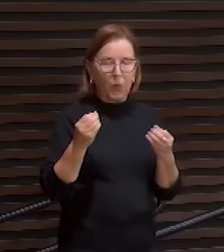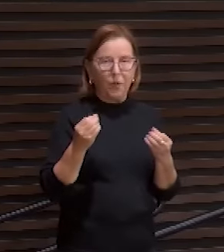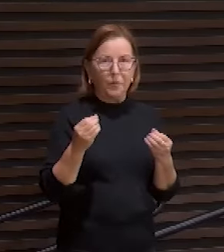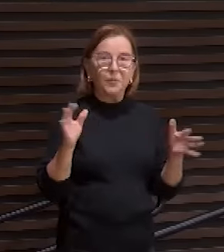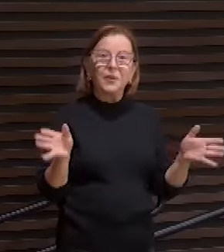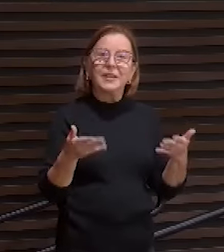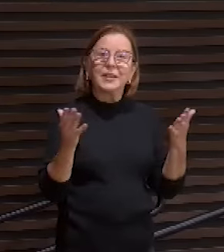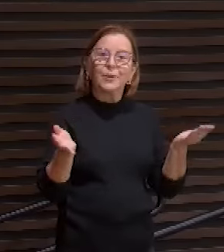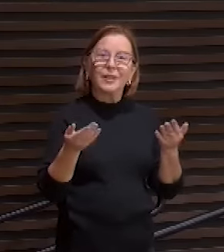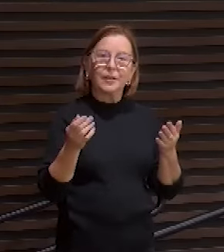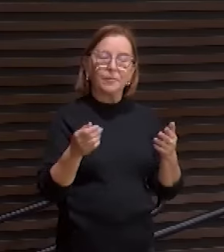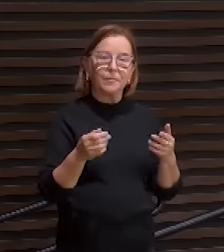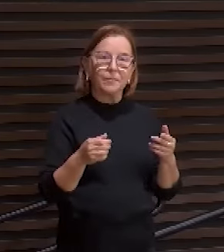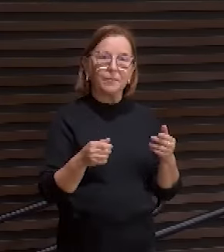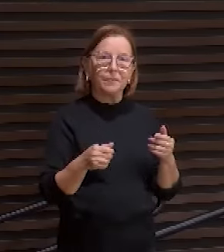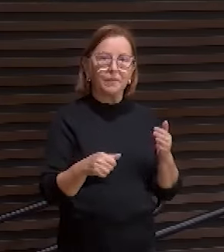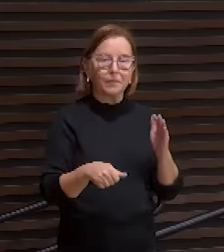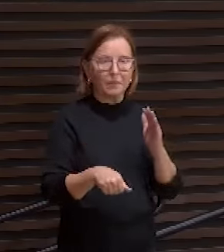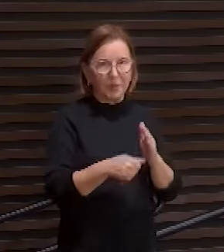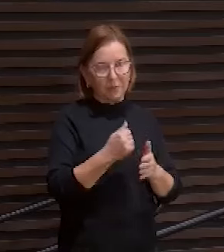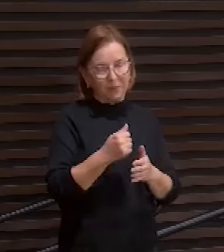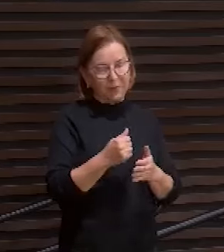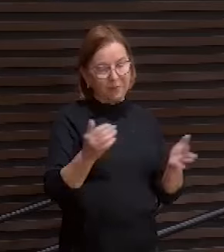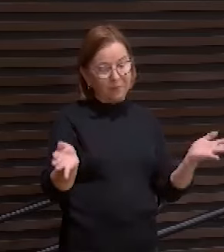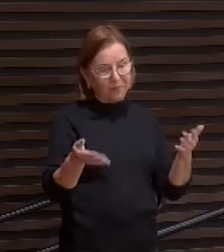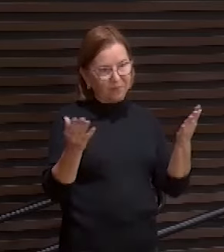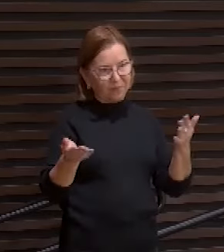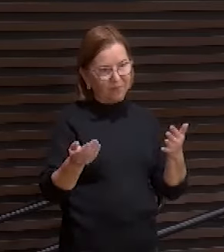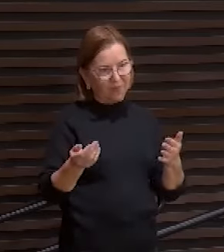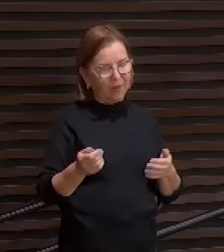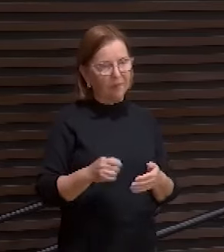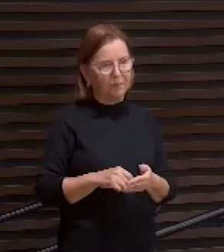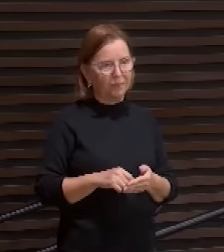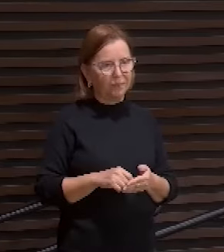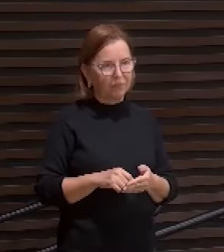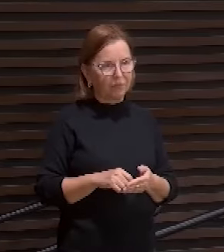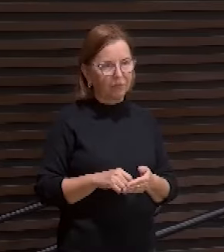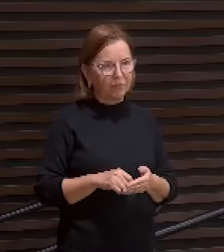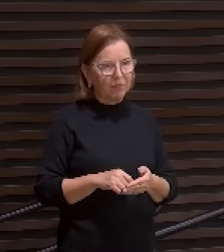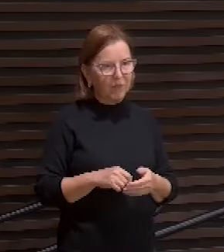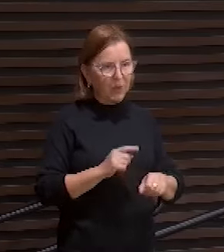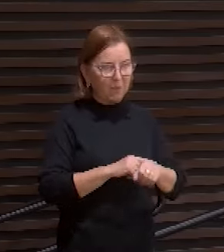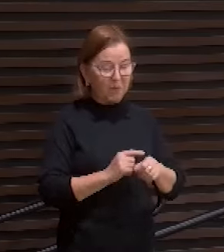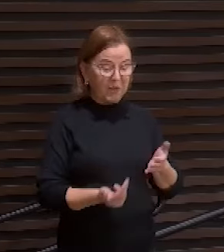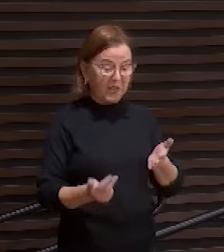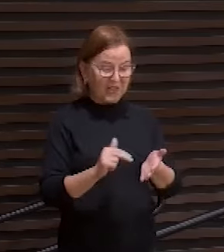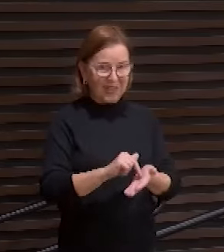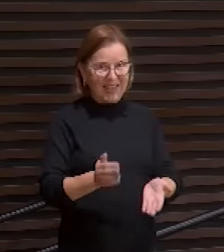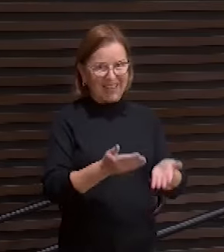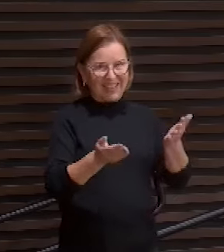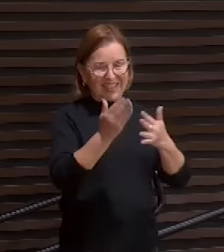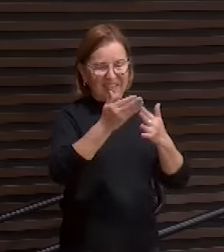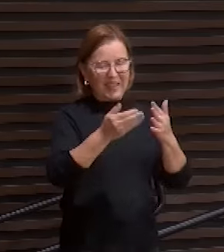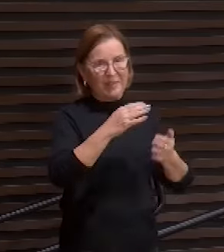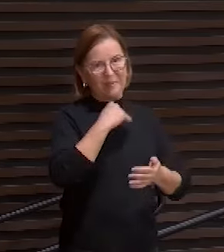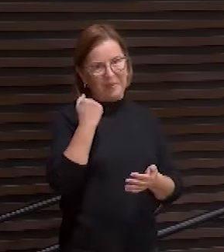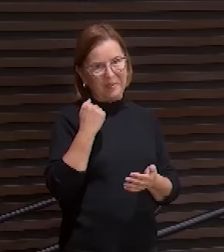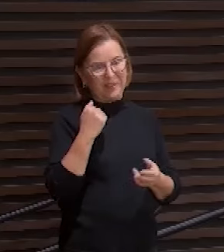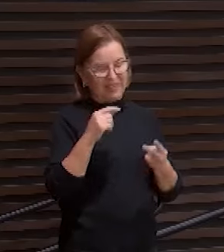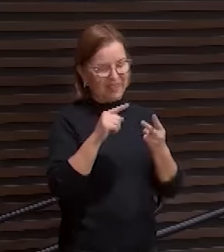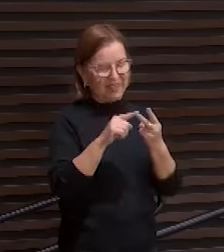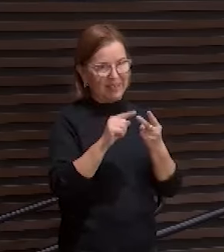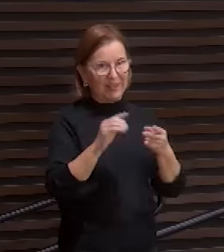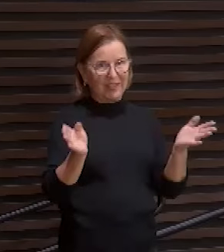exaltado. Primeiro, a primeira exaltação dele foi quando ele foi ressuscitado dos mortos. A segunda exaltação,